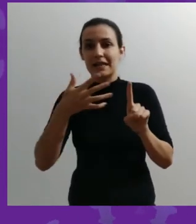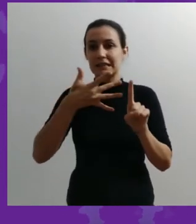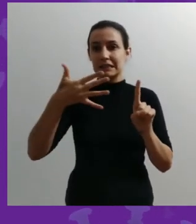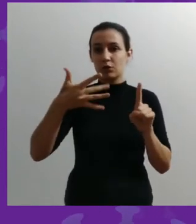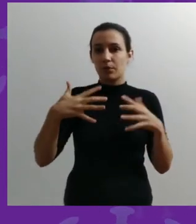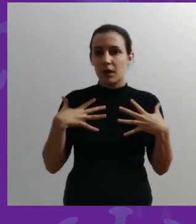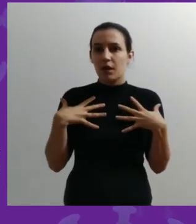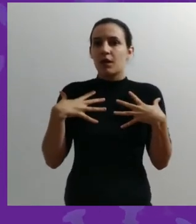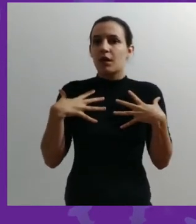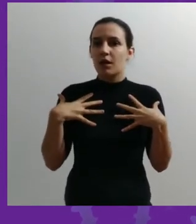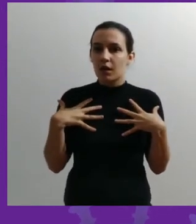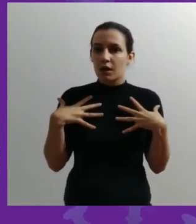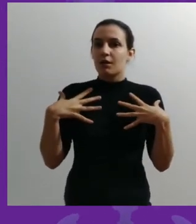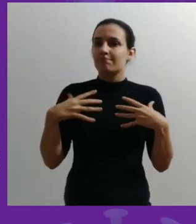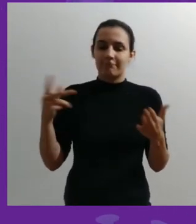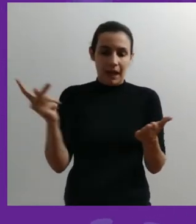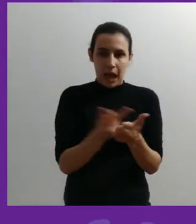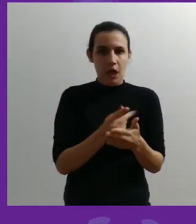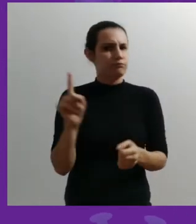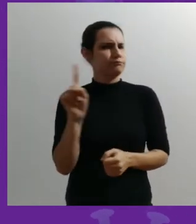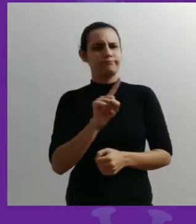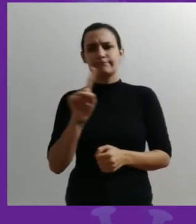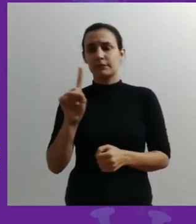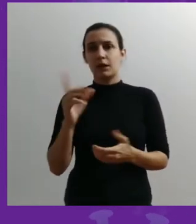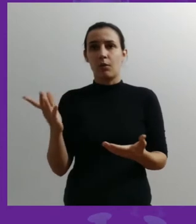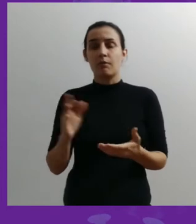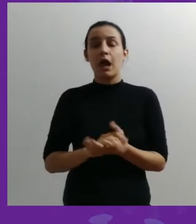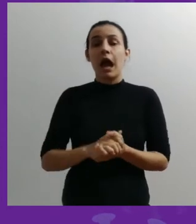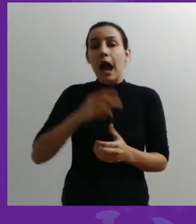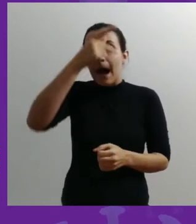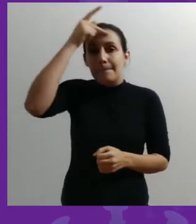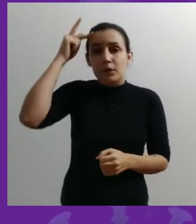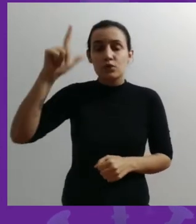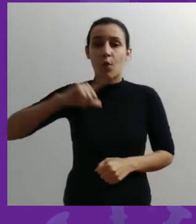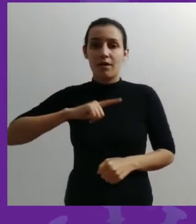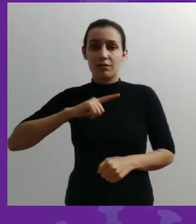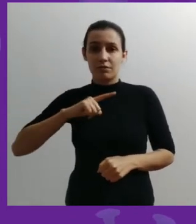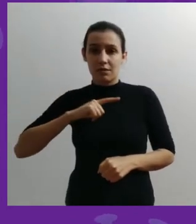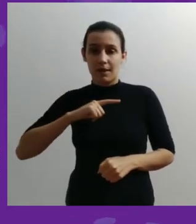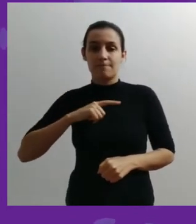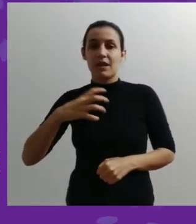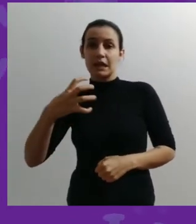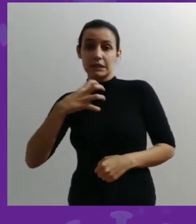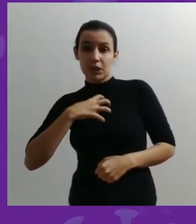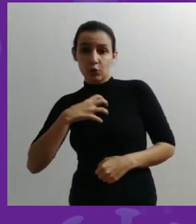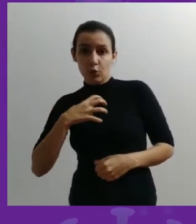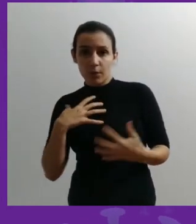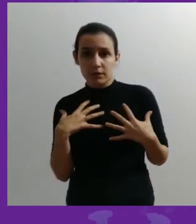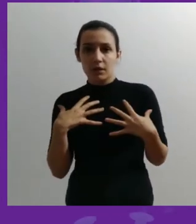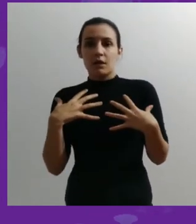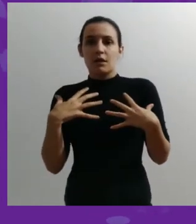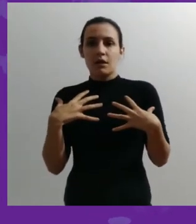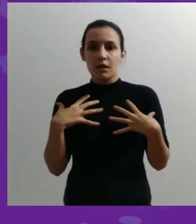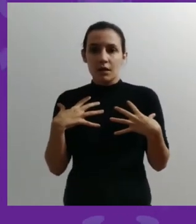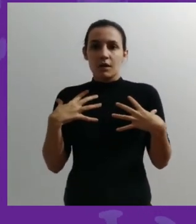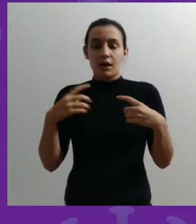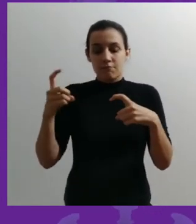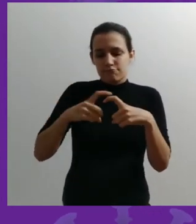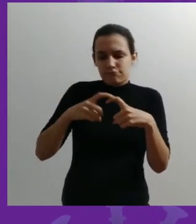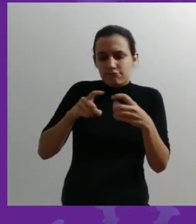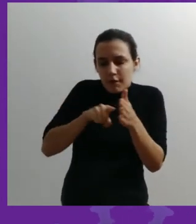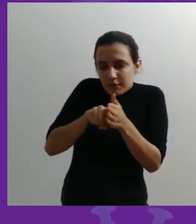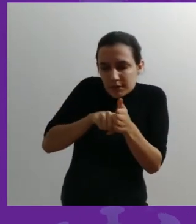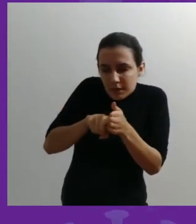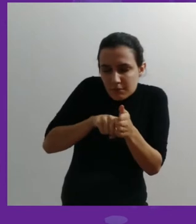respiratória, não está errado não. A pessoa tem sintomas respiratórios e quando eu vou examinar a